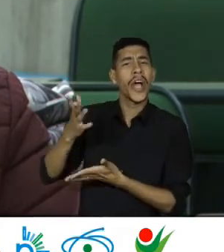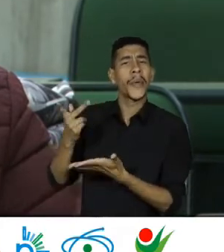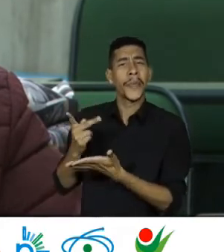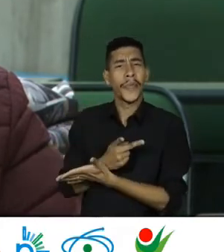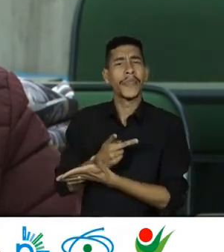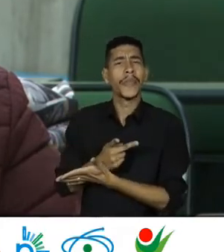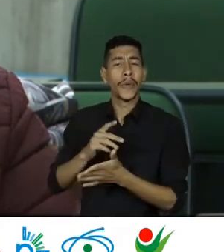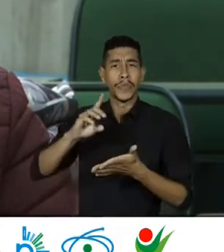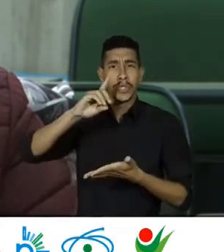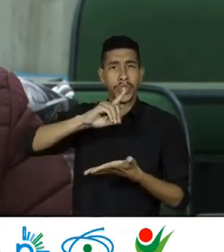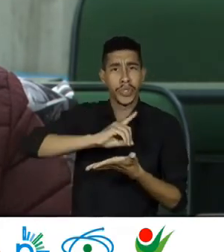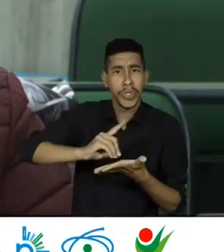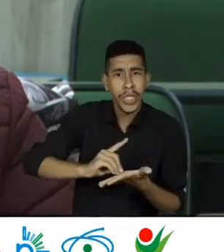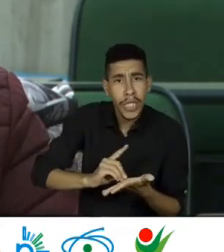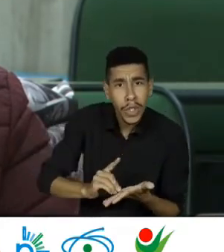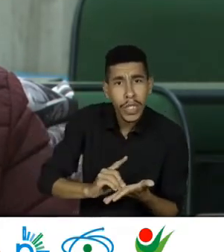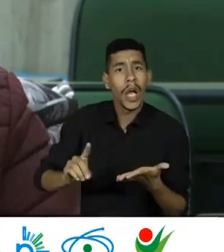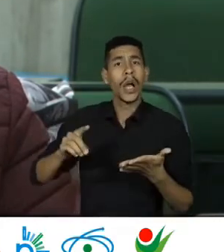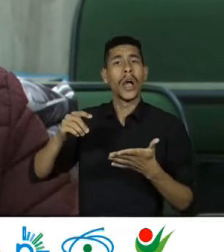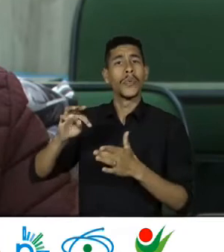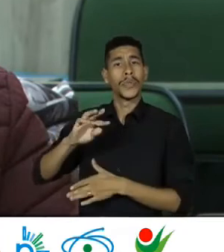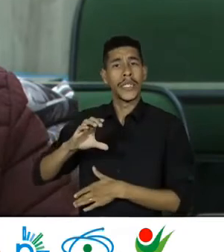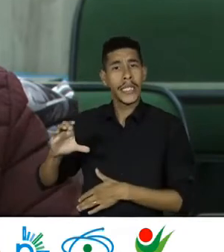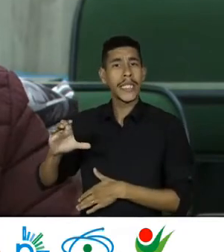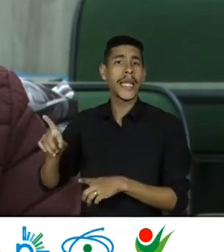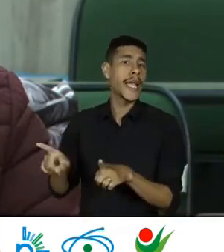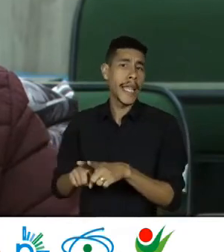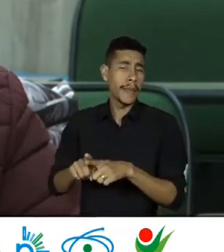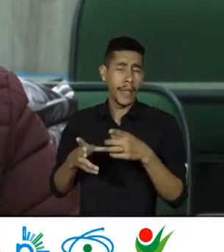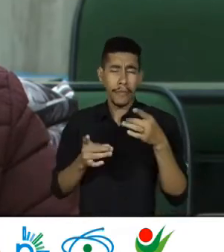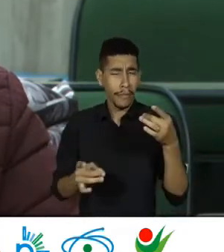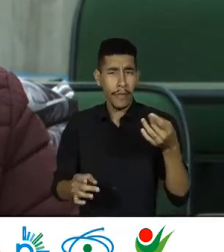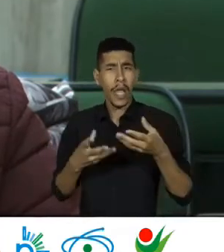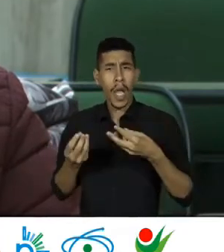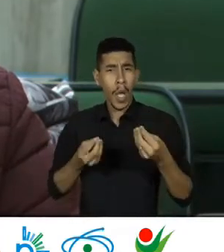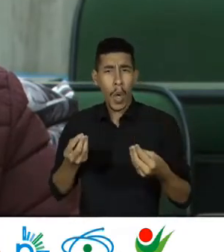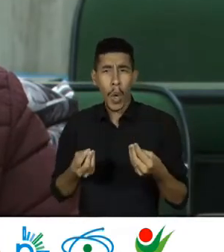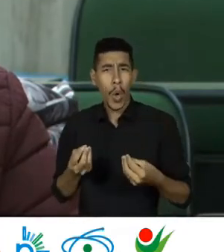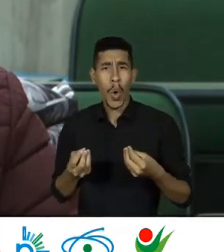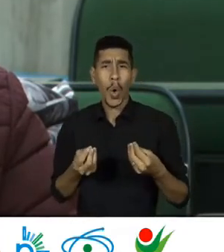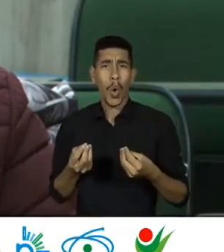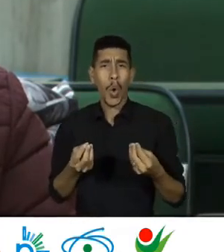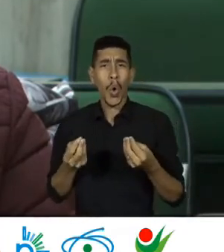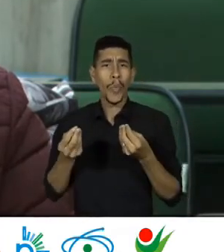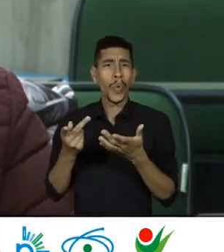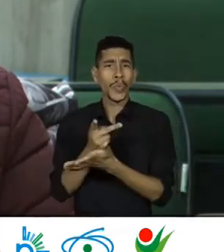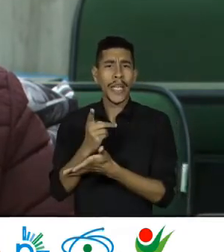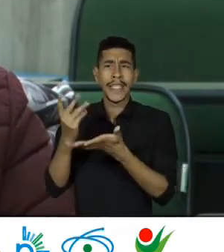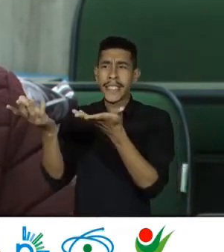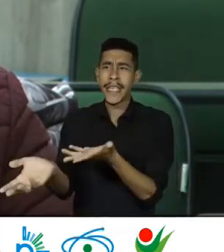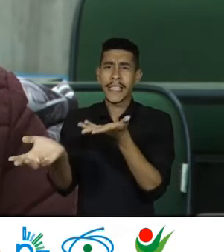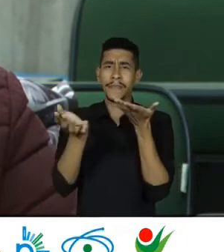De dissertações Trabalhos de conclusão De curso Enfim Como tem sido Essa recepção